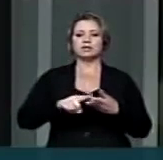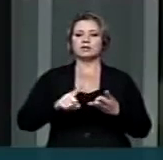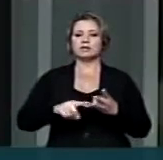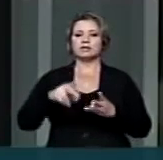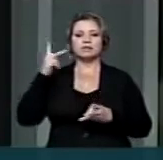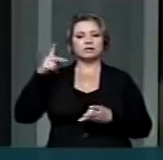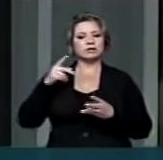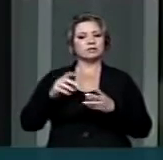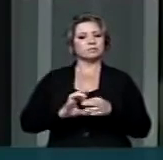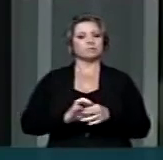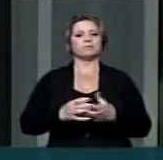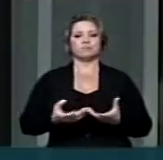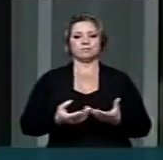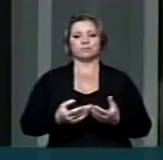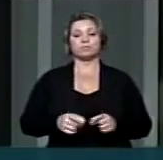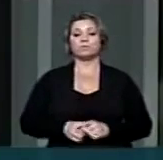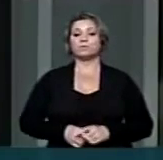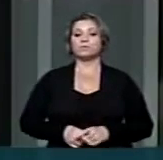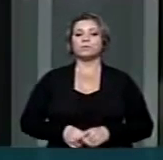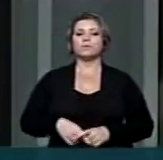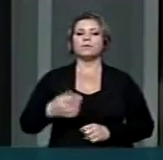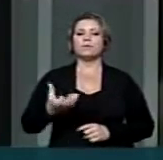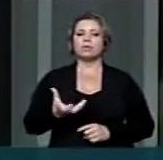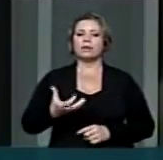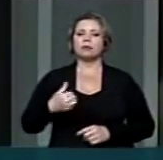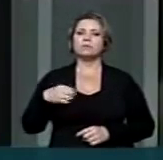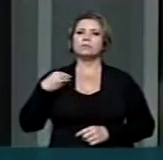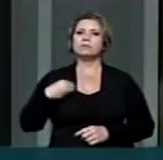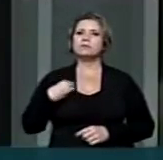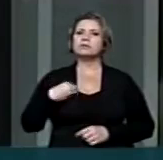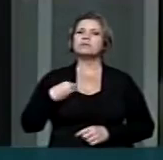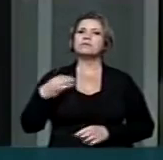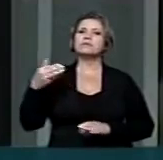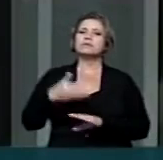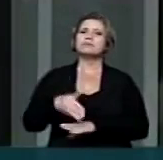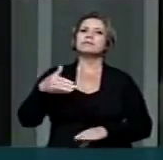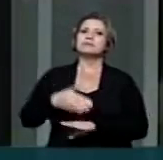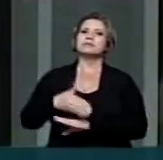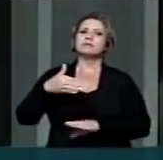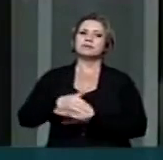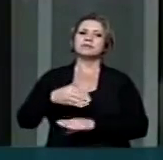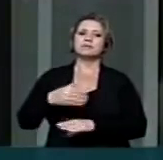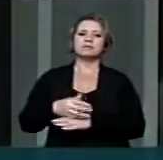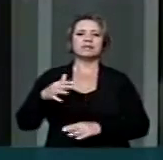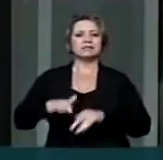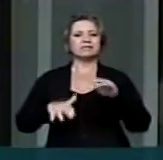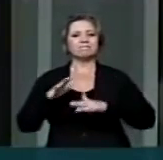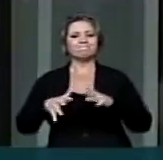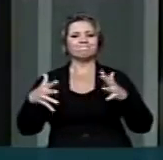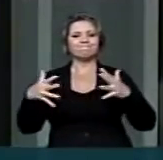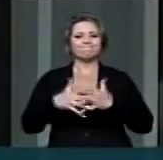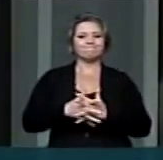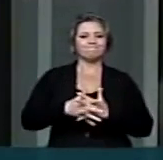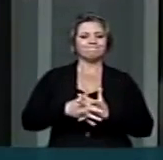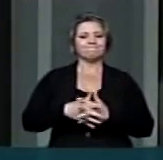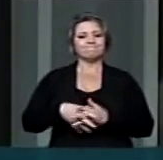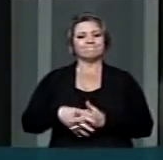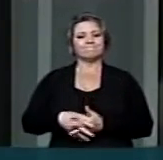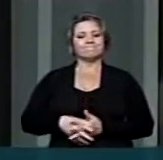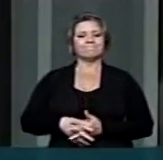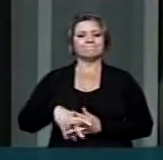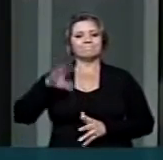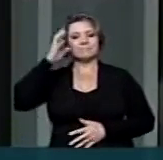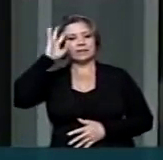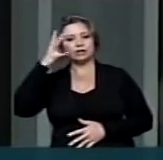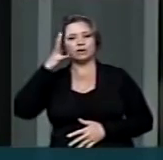Não é à toa que nós vivemos aqui nesse Parlamento, muitas vezes, numa encruzilhada, de ter que decidir por alguns